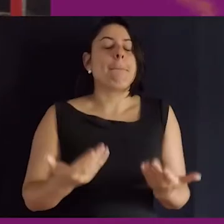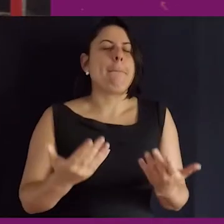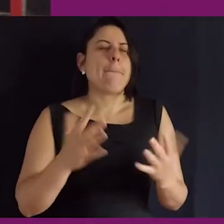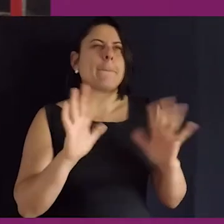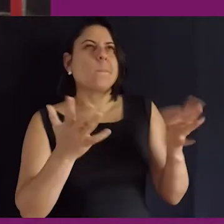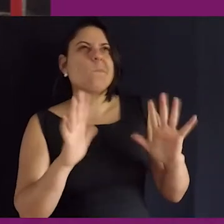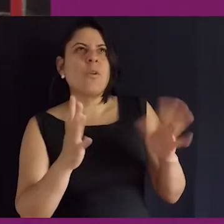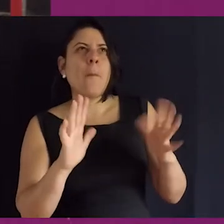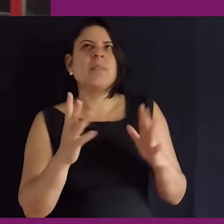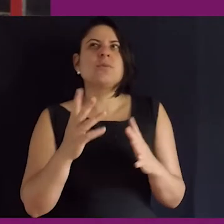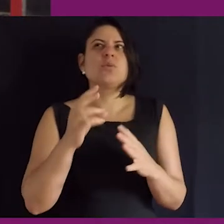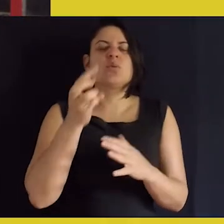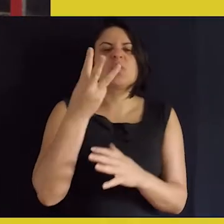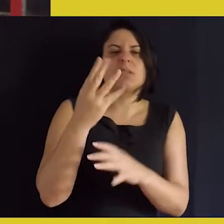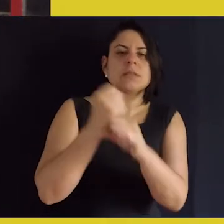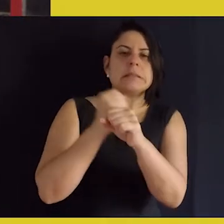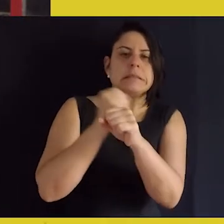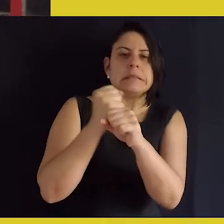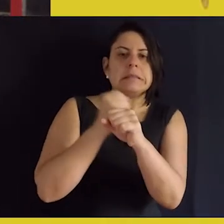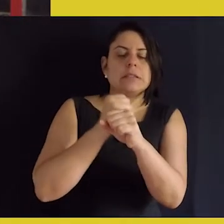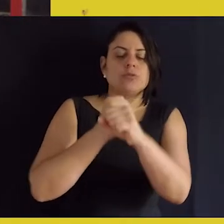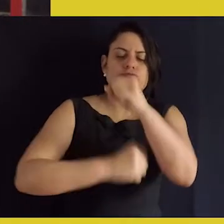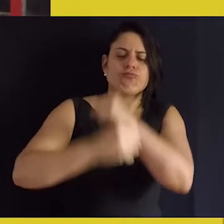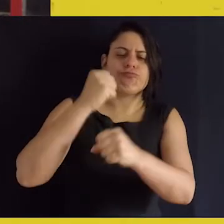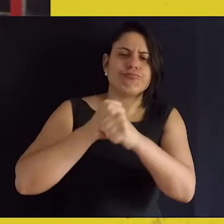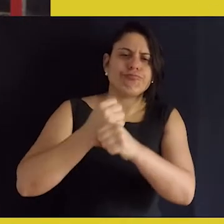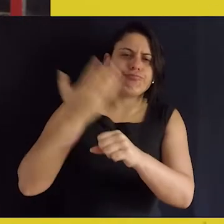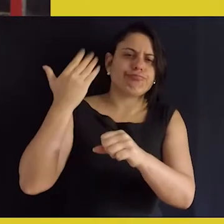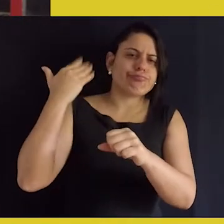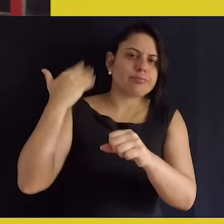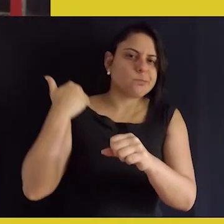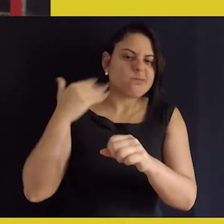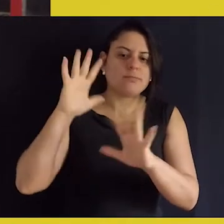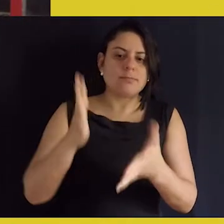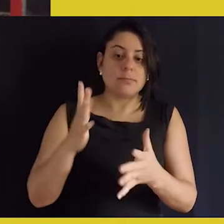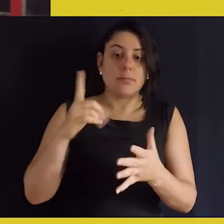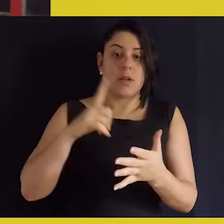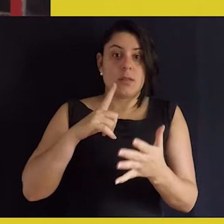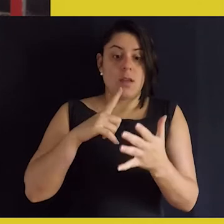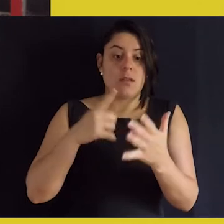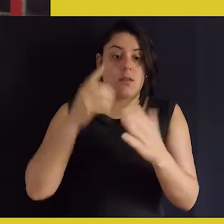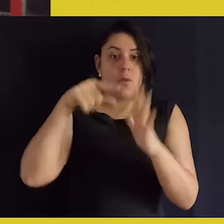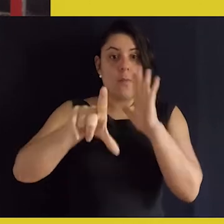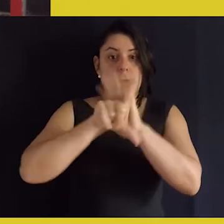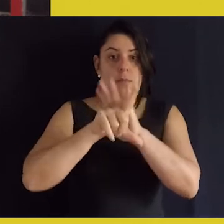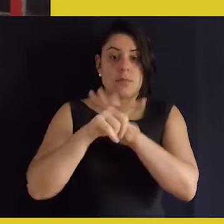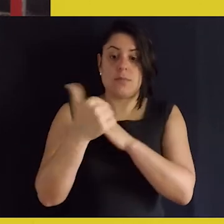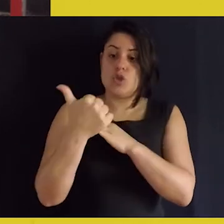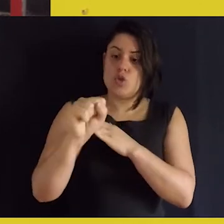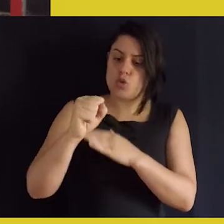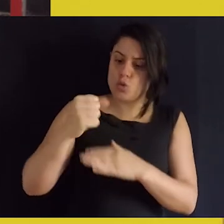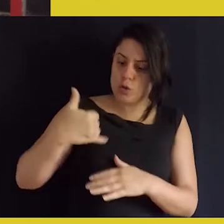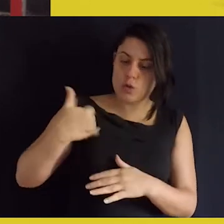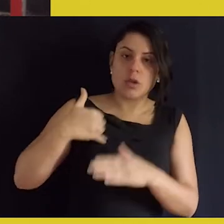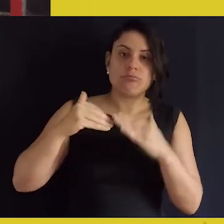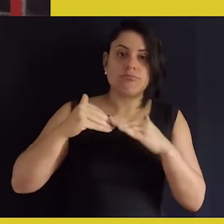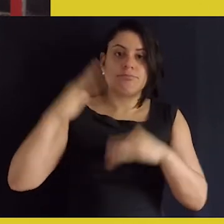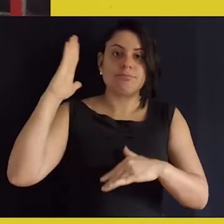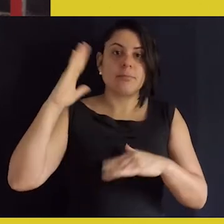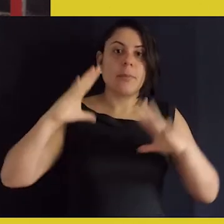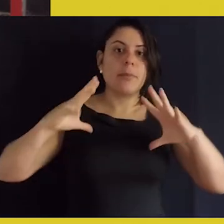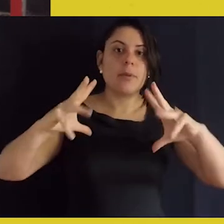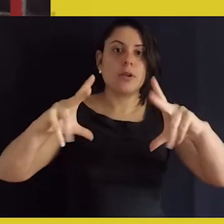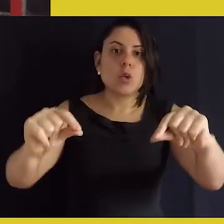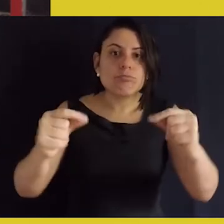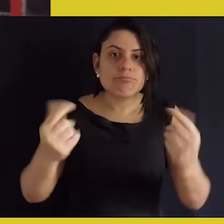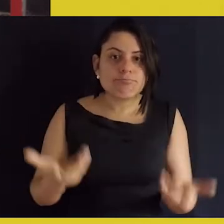Então, a pré-cara chega no país, né? Mais ou menos três anos atrás. E ela chega de início para maiores de 18 anos